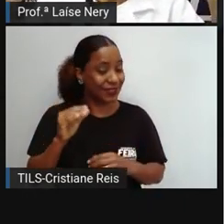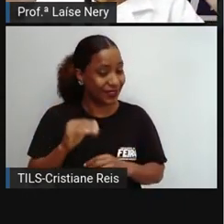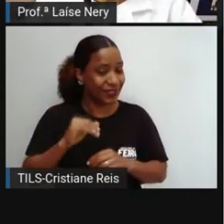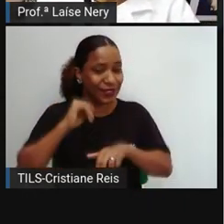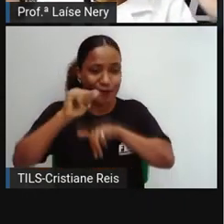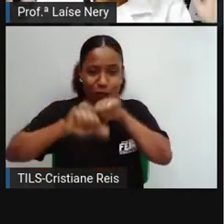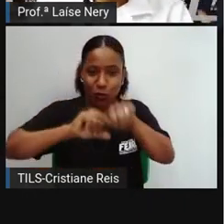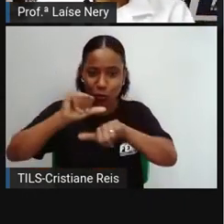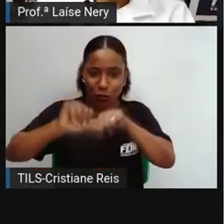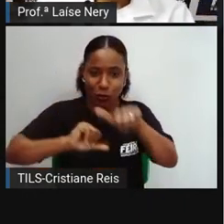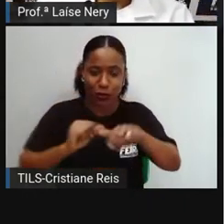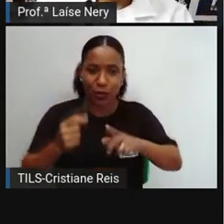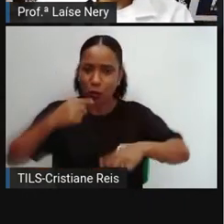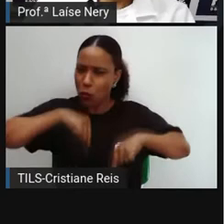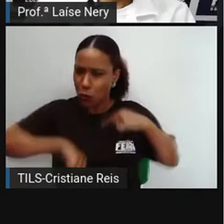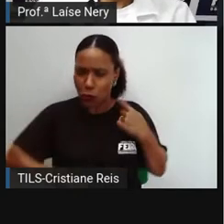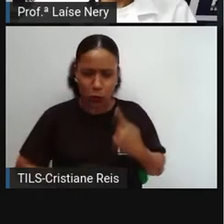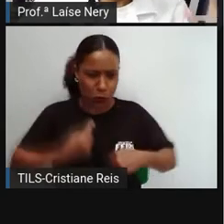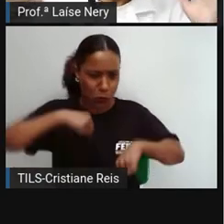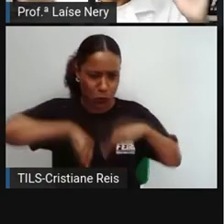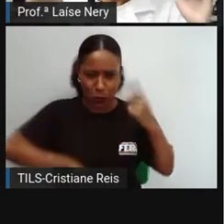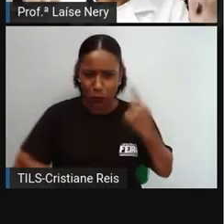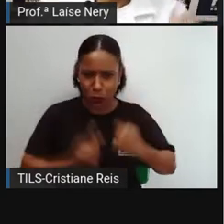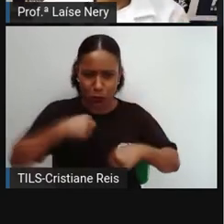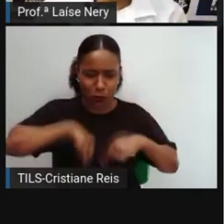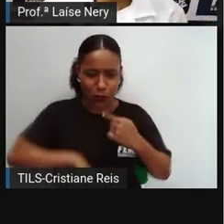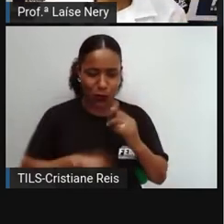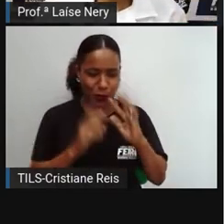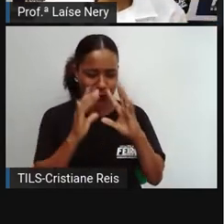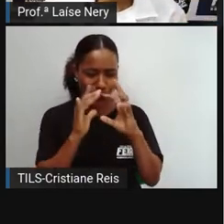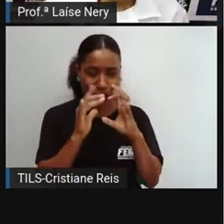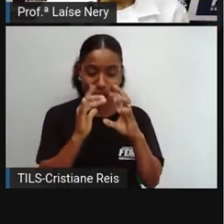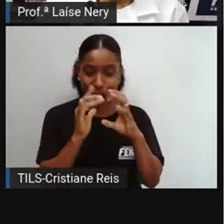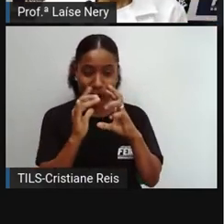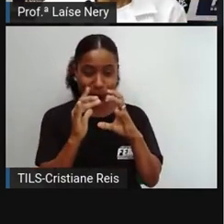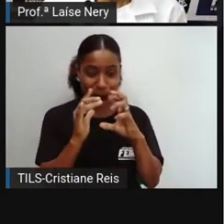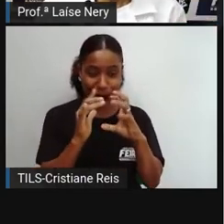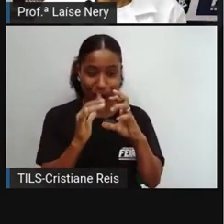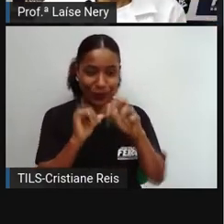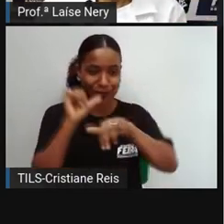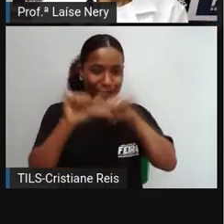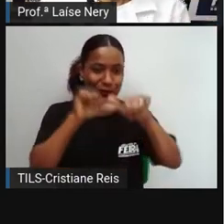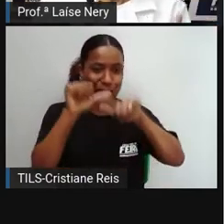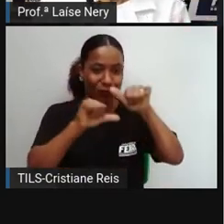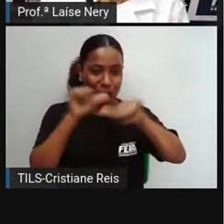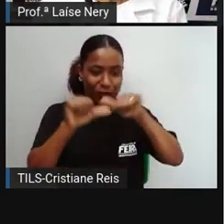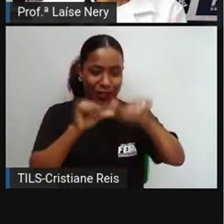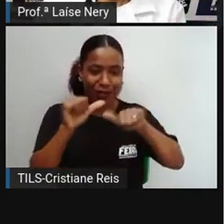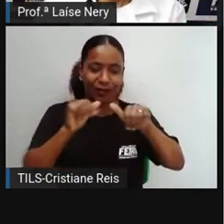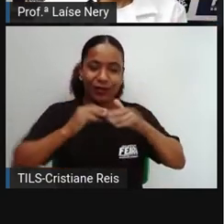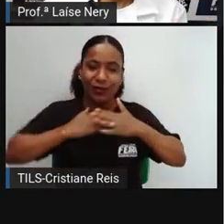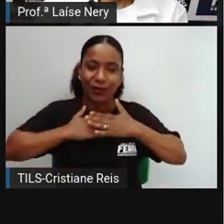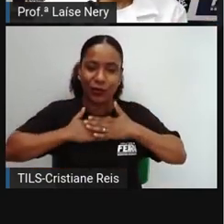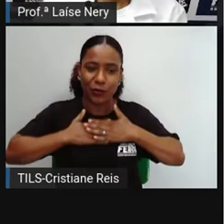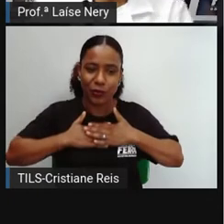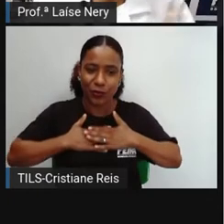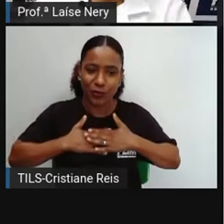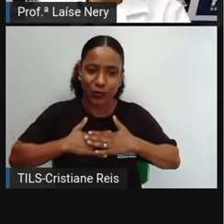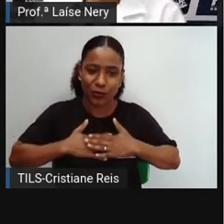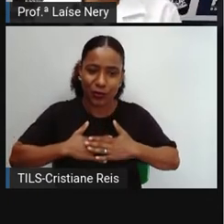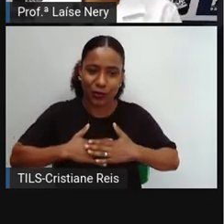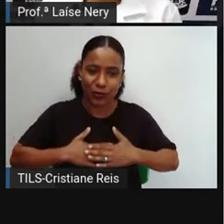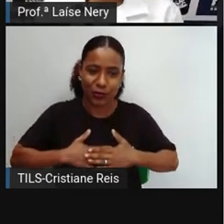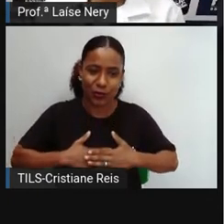já cessou, já se estabilizou. E aí, então, a responsabilidade